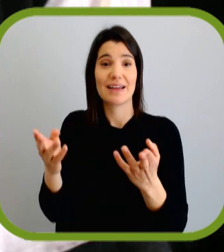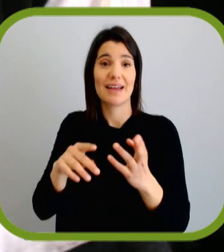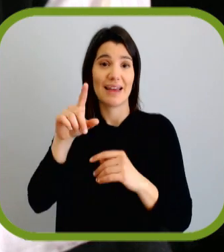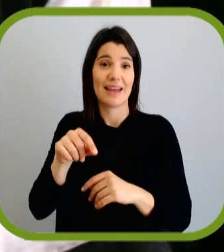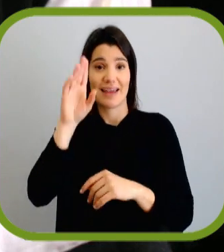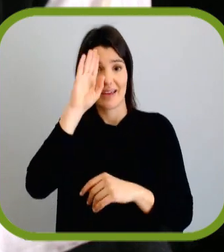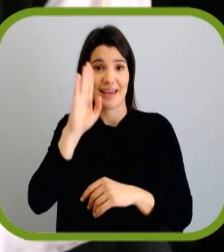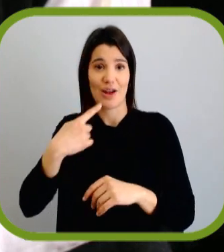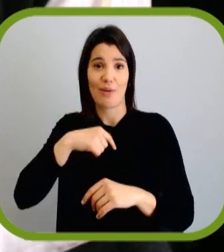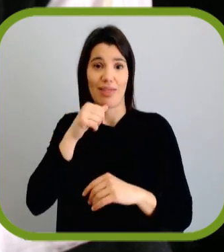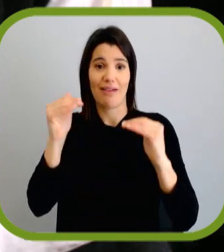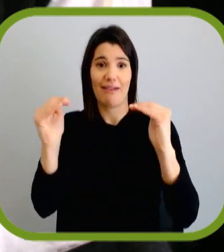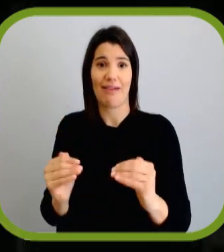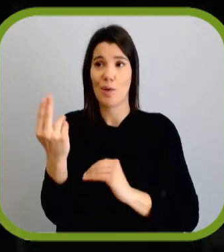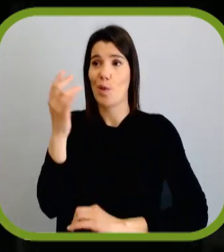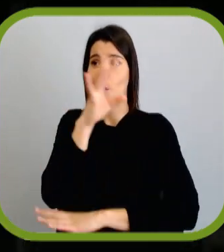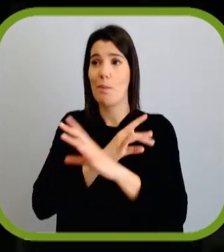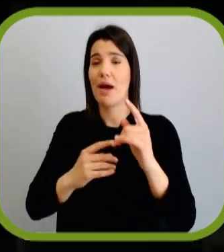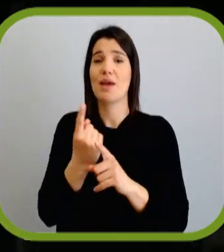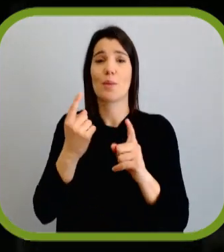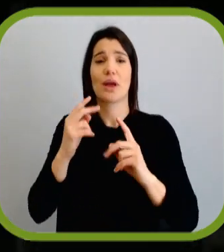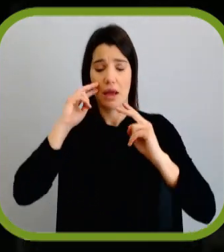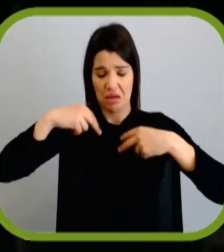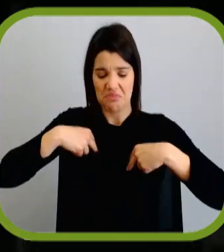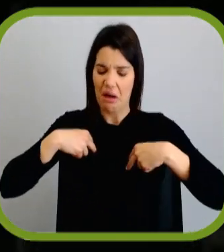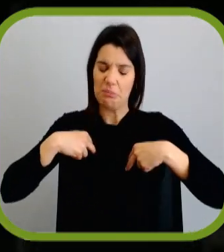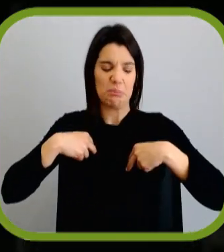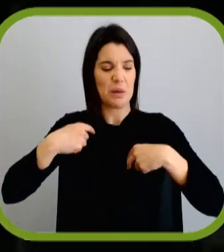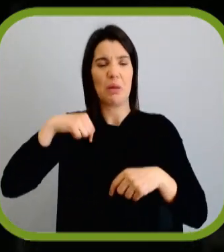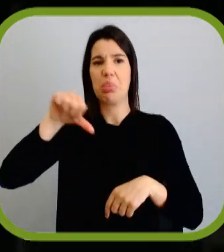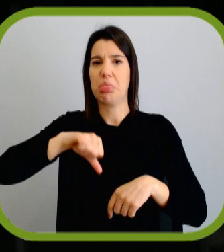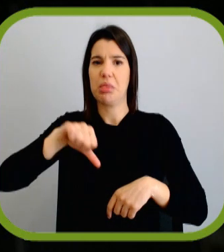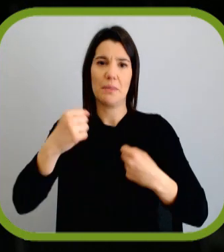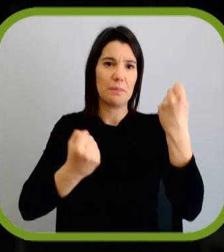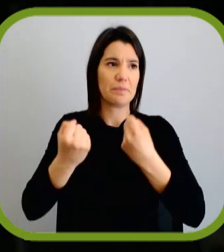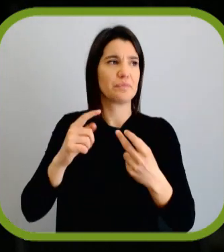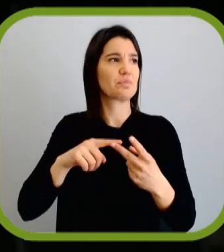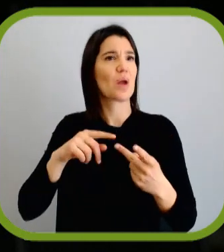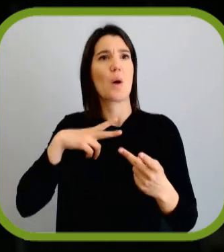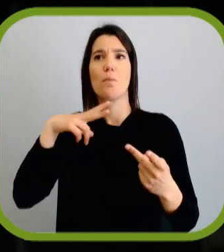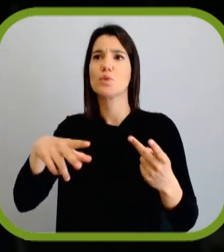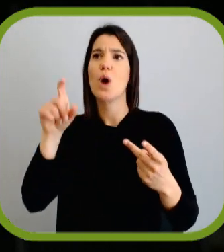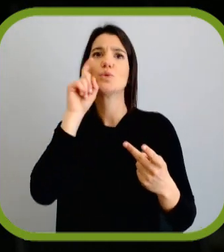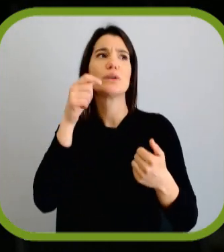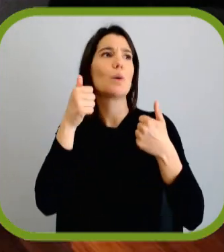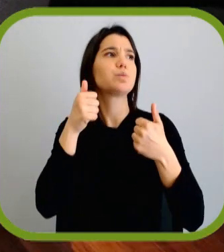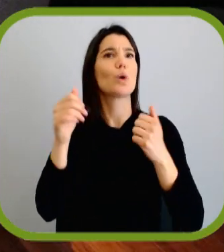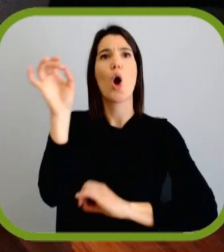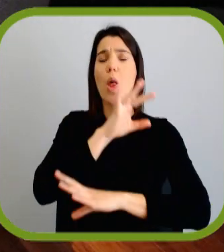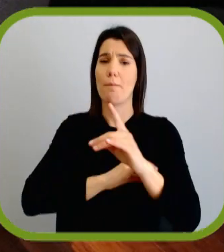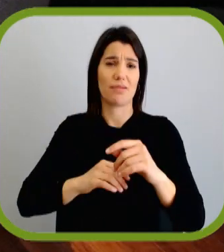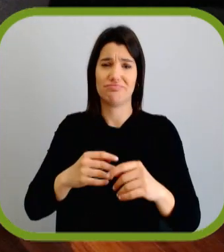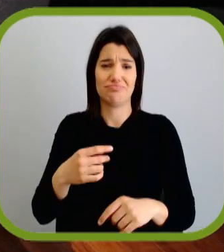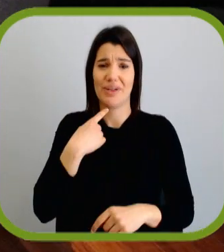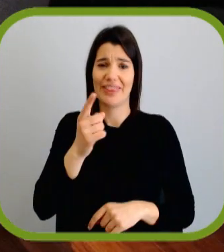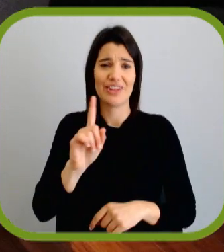estaremos sempre abaixo da média europeia, não é? Nós achamos que somos os piores condutores, ninguém reconhece que Portugal tem uma das melhores seguranças da Europa,